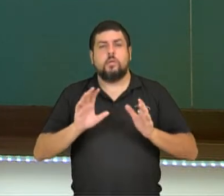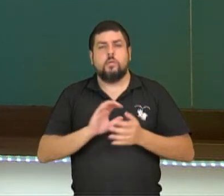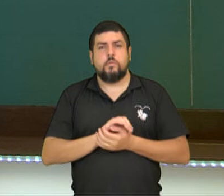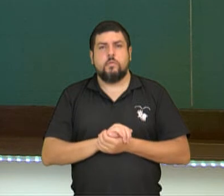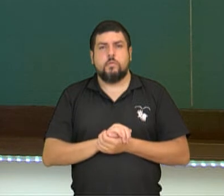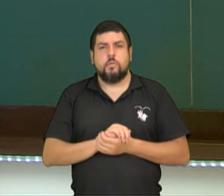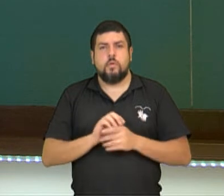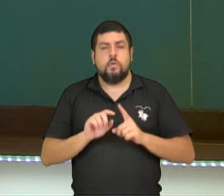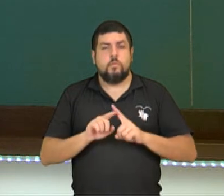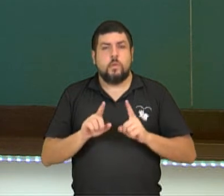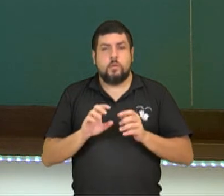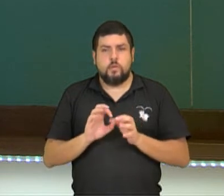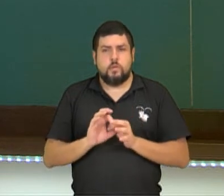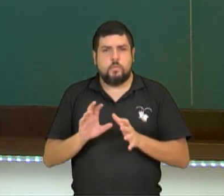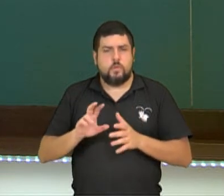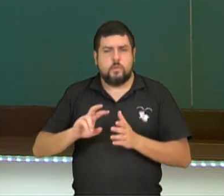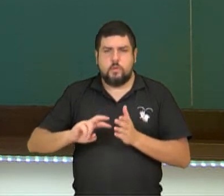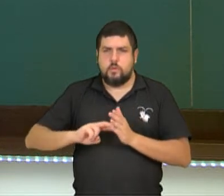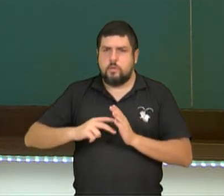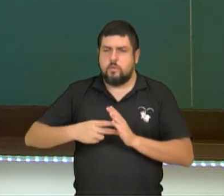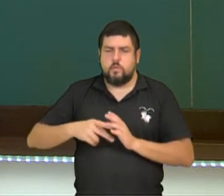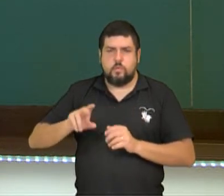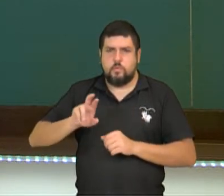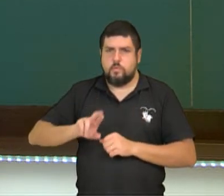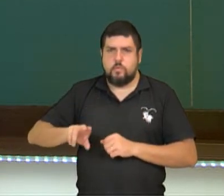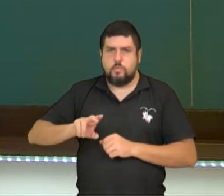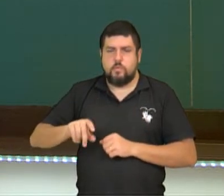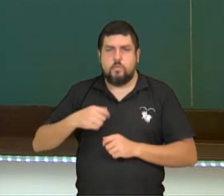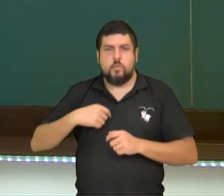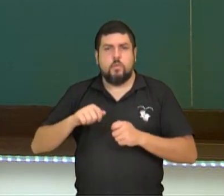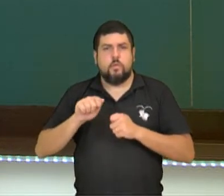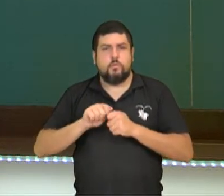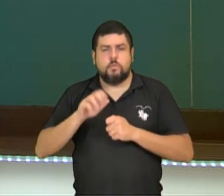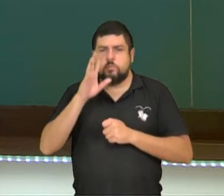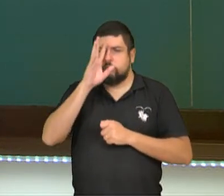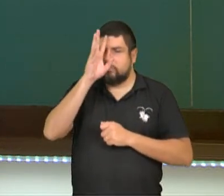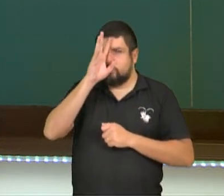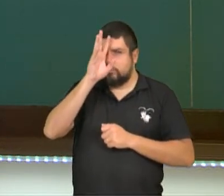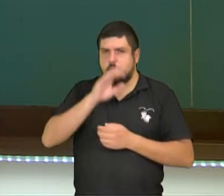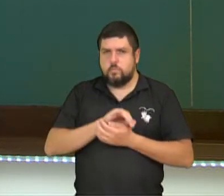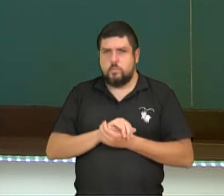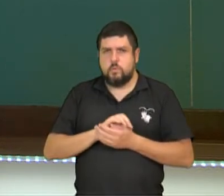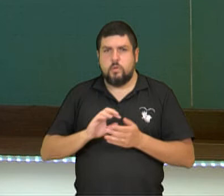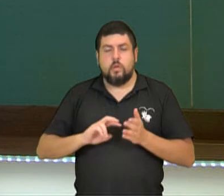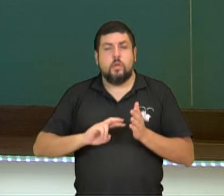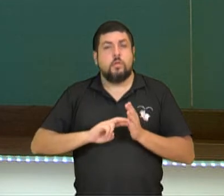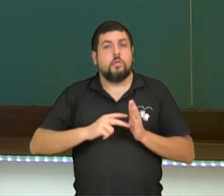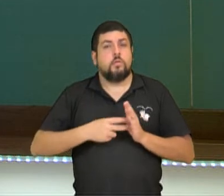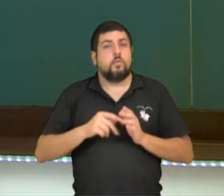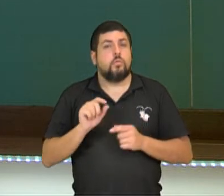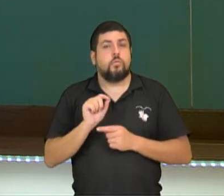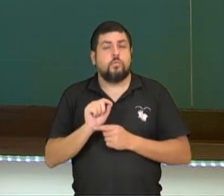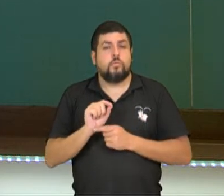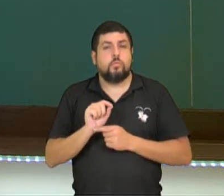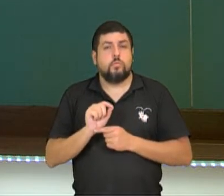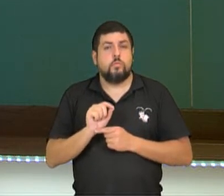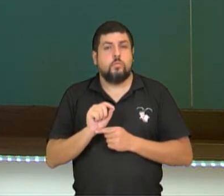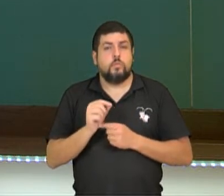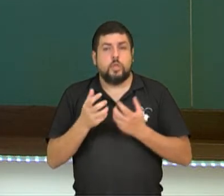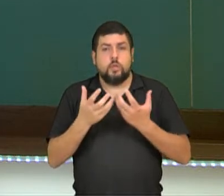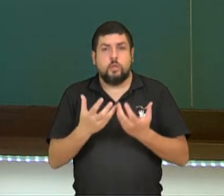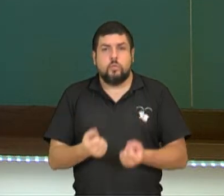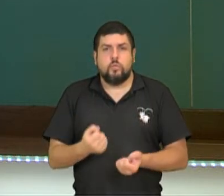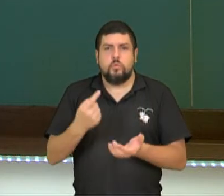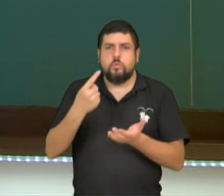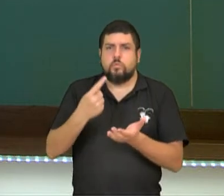Mas essa liberdade não significa fazer o que se quer. Pelo contrário, significa assumir um compromisso